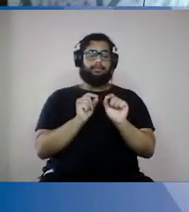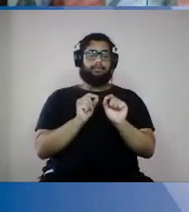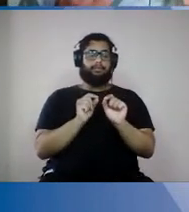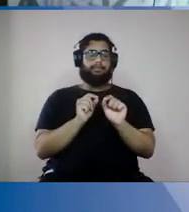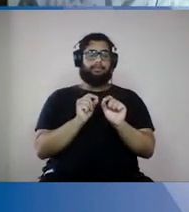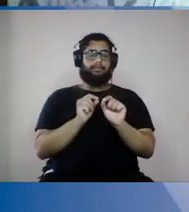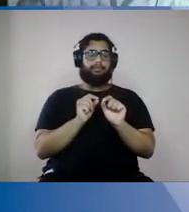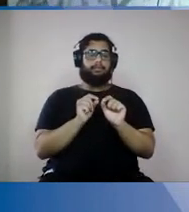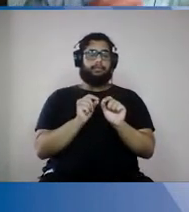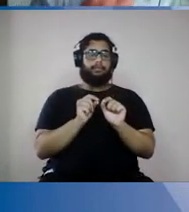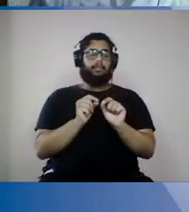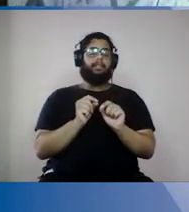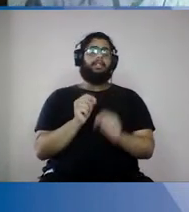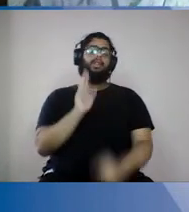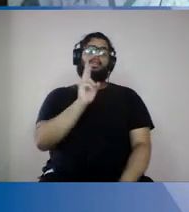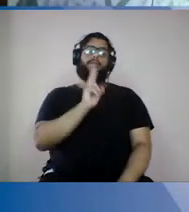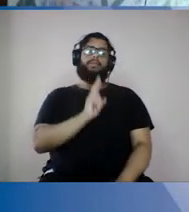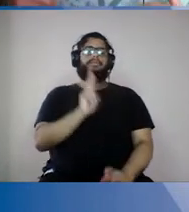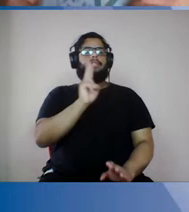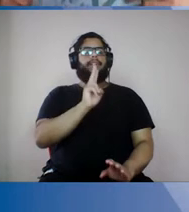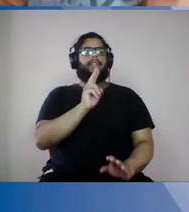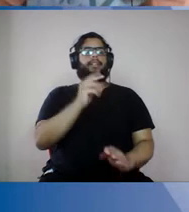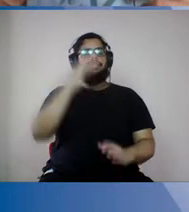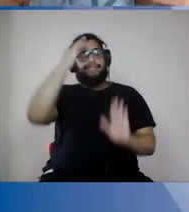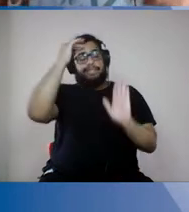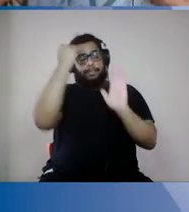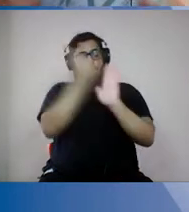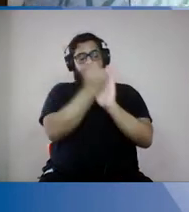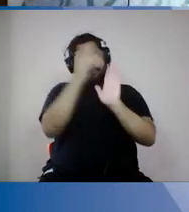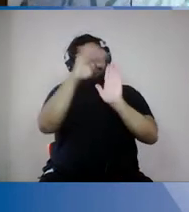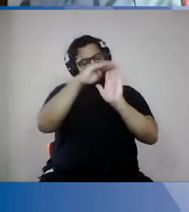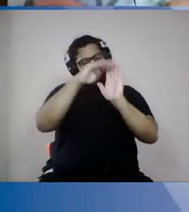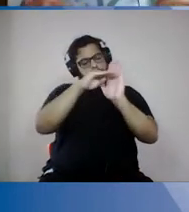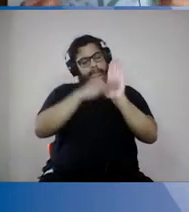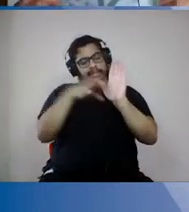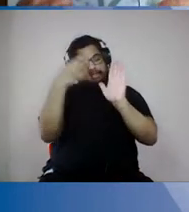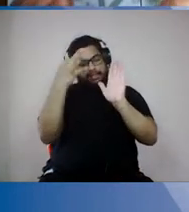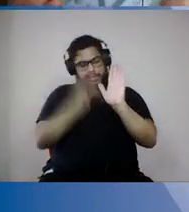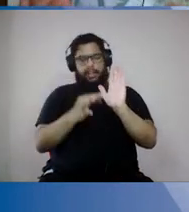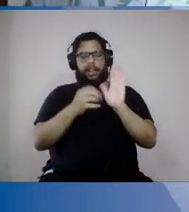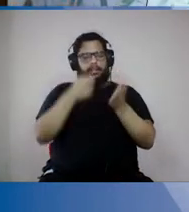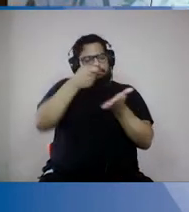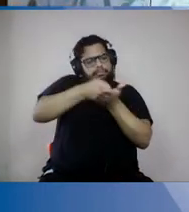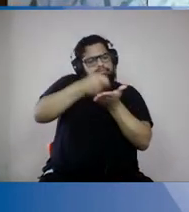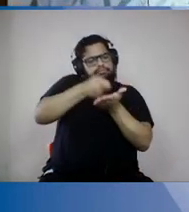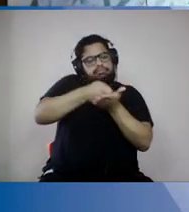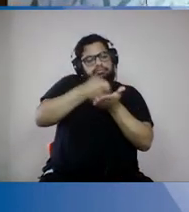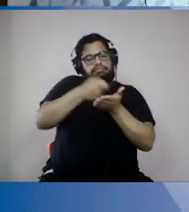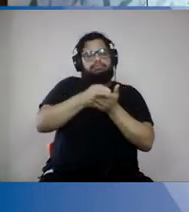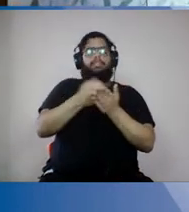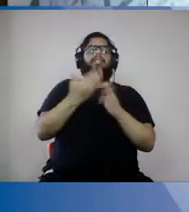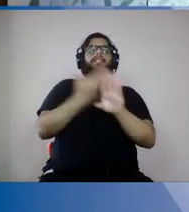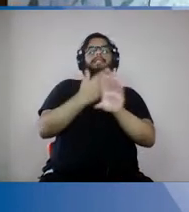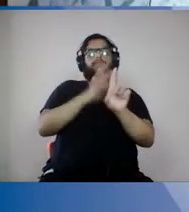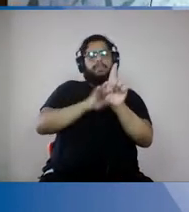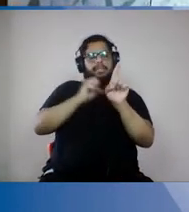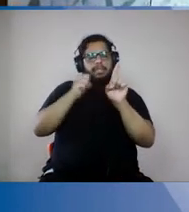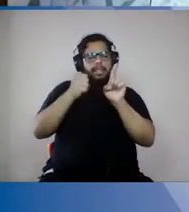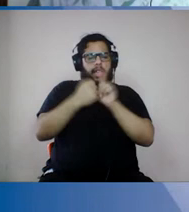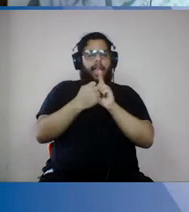aquelas medidas preventivas de vigilância epidemiológica, de isolamento social, de endurecimento de algumas ações.